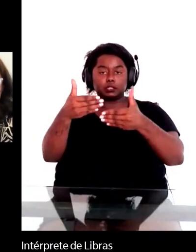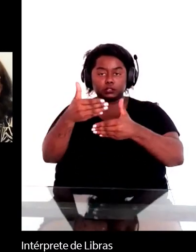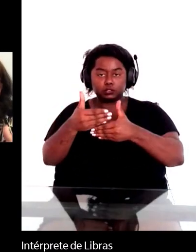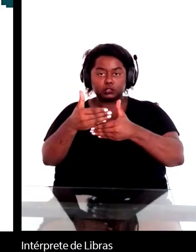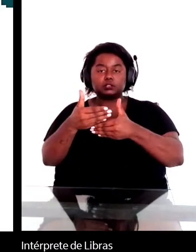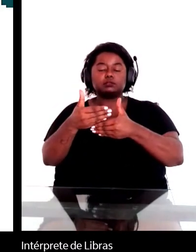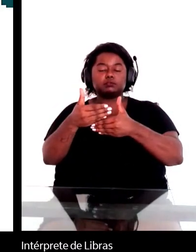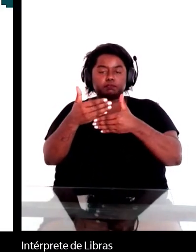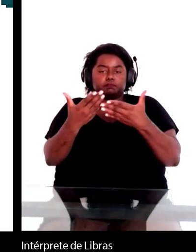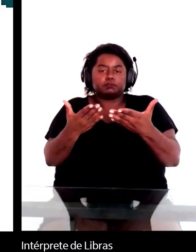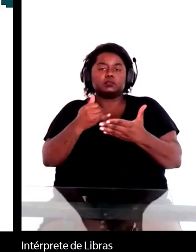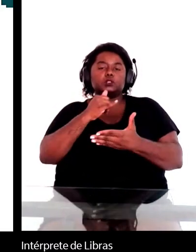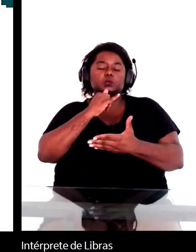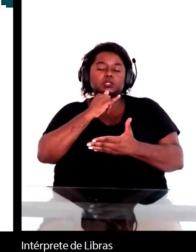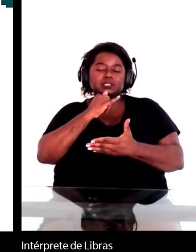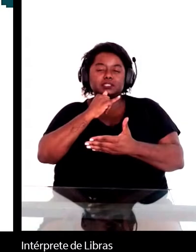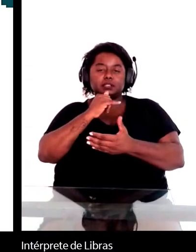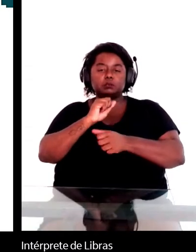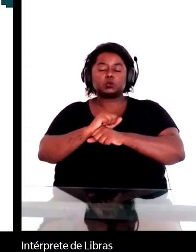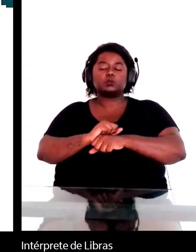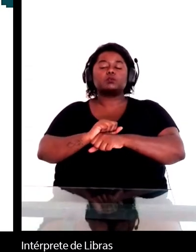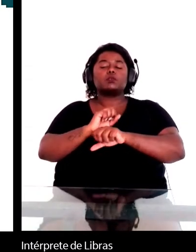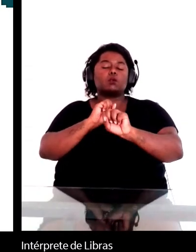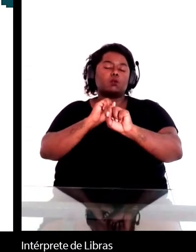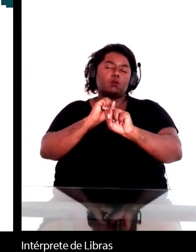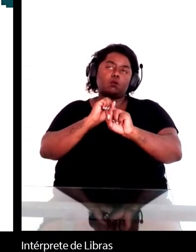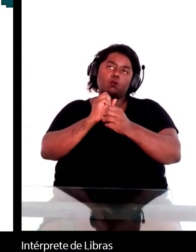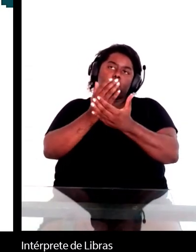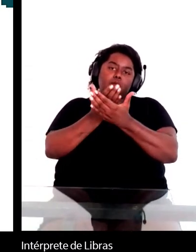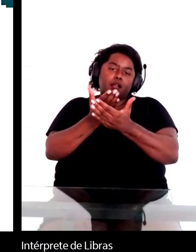então, por exemplo, uma aula que é bastante,